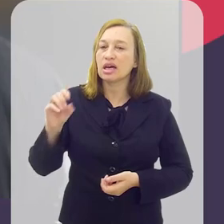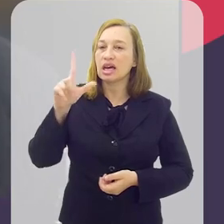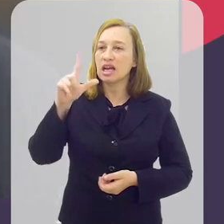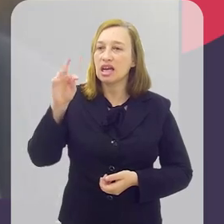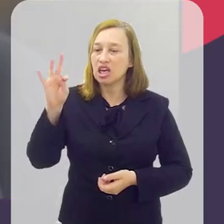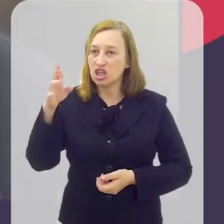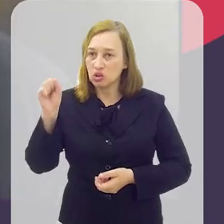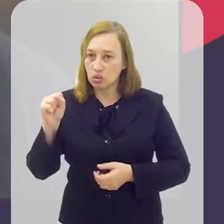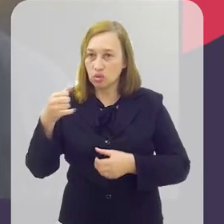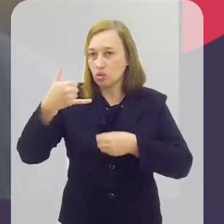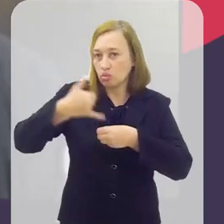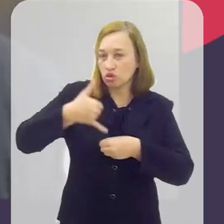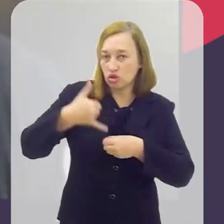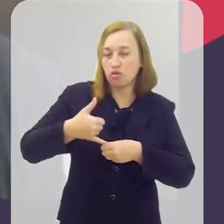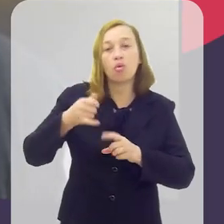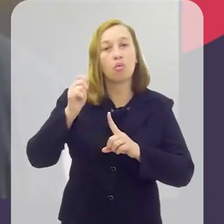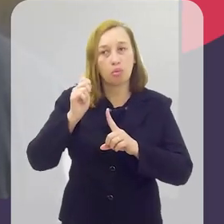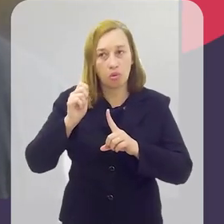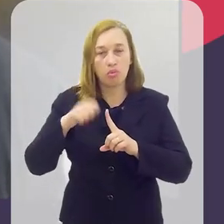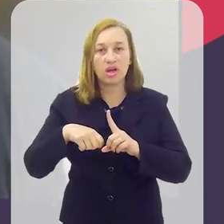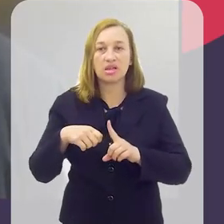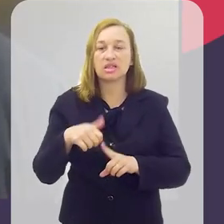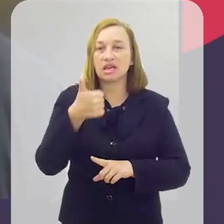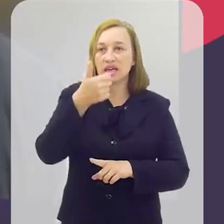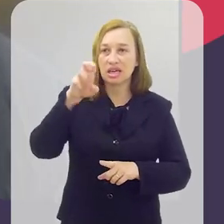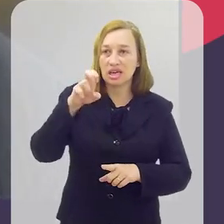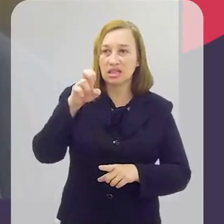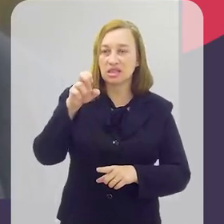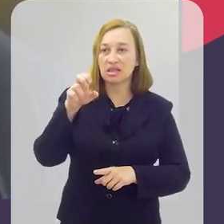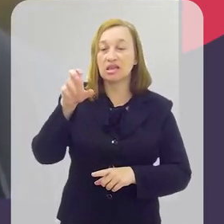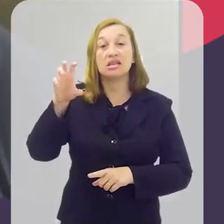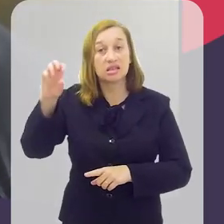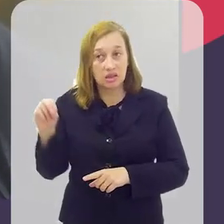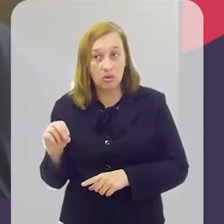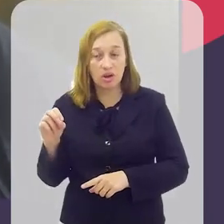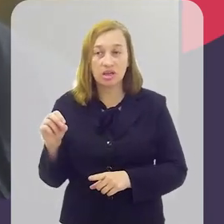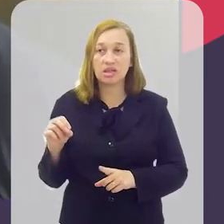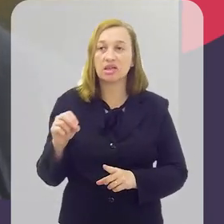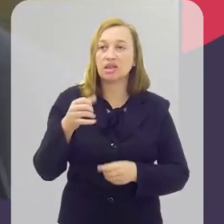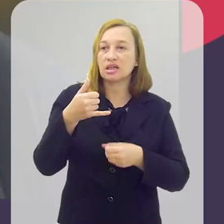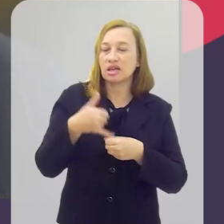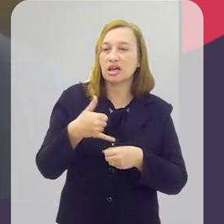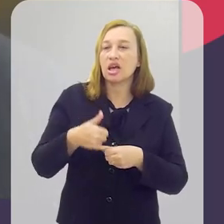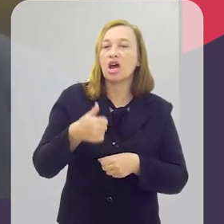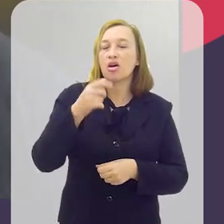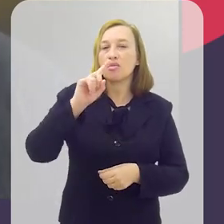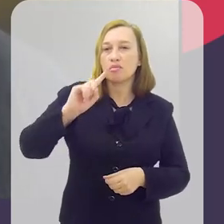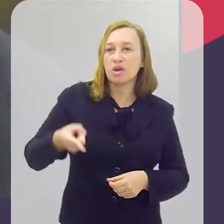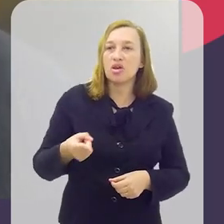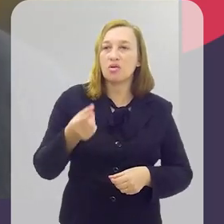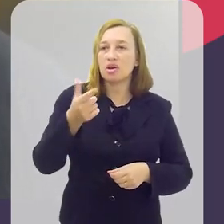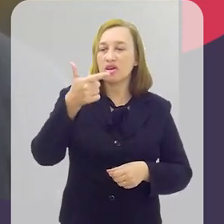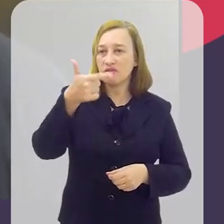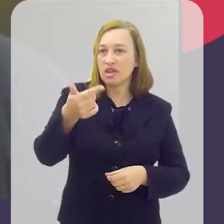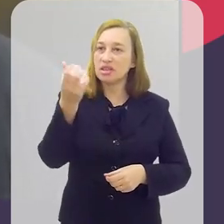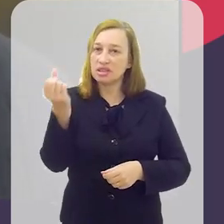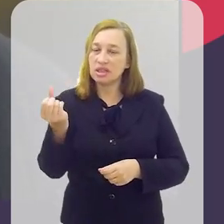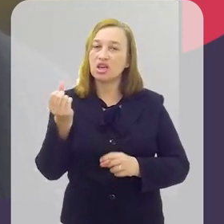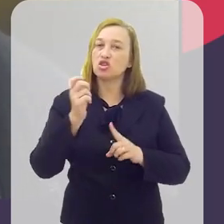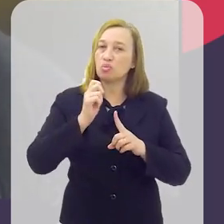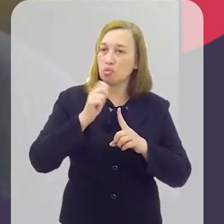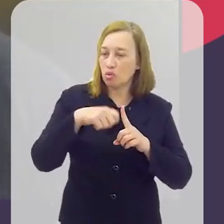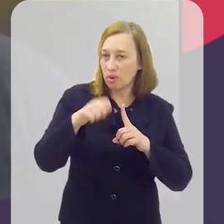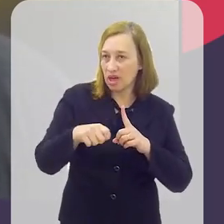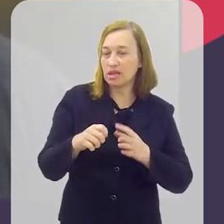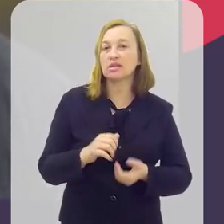colocou o preço do Rio, R$ 5,50 por litro da gasolina. O dá um gasto de R$.026 por mês de combustível.